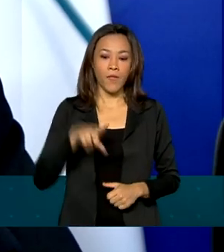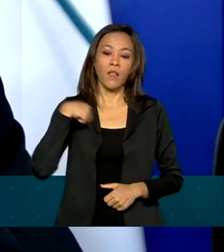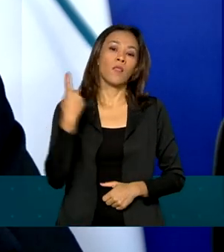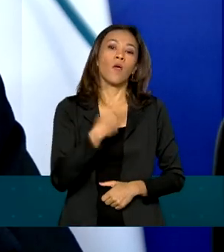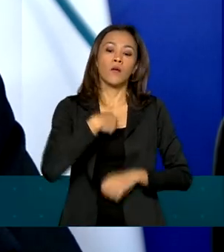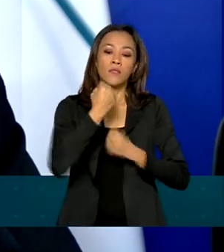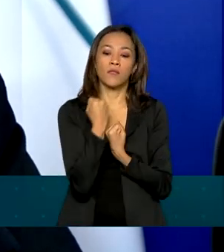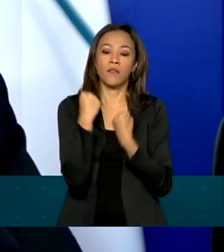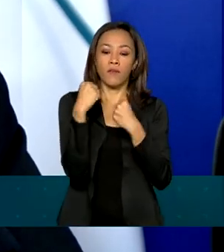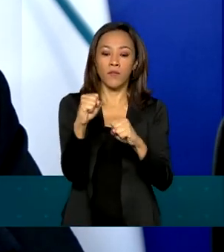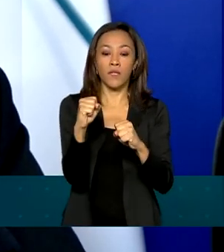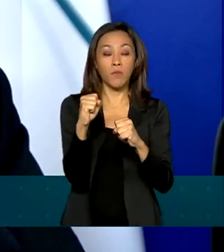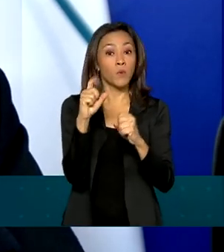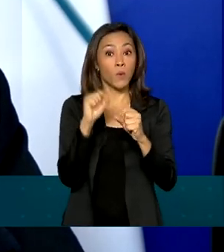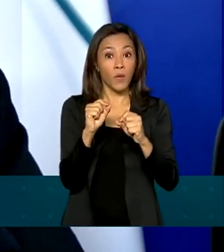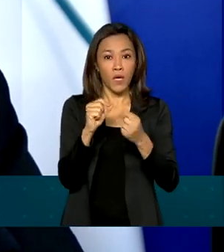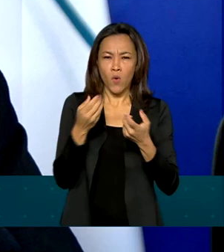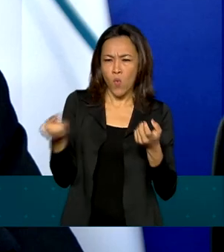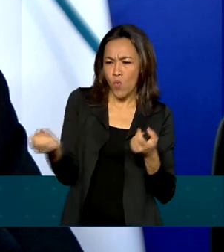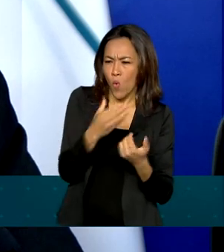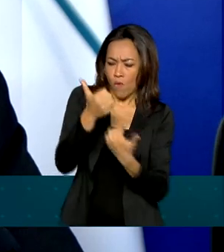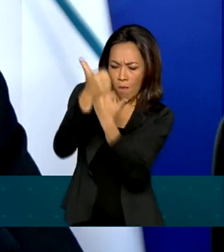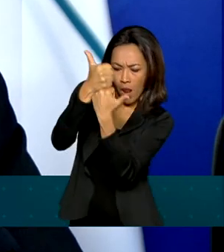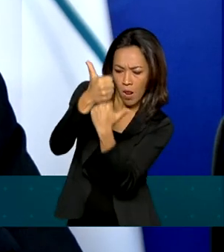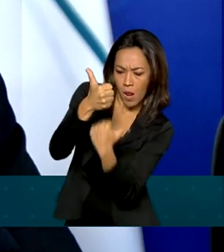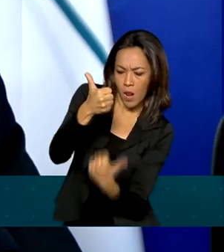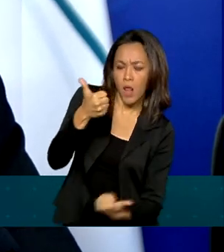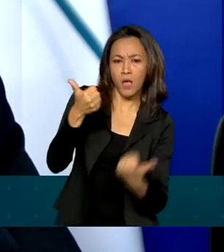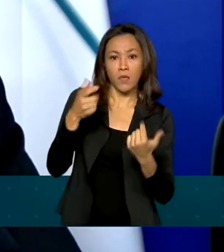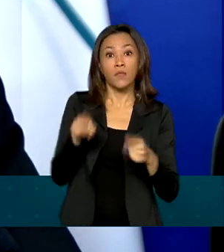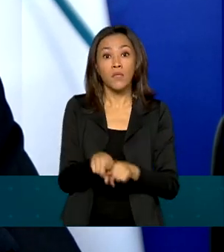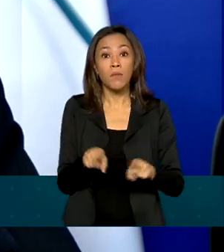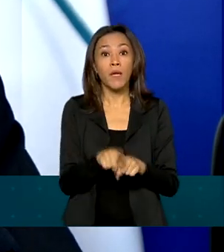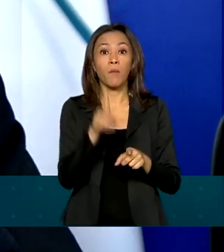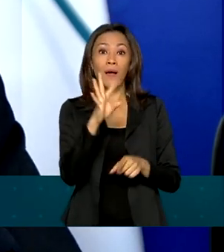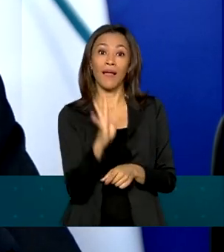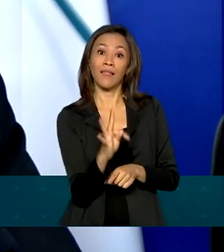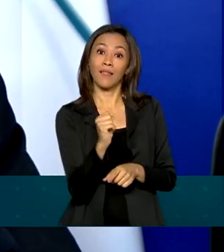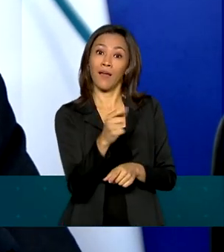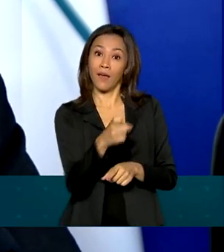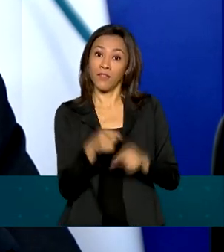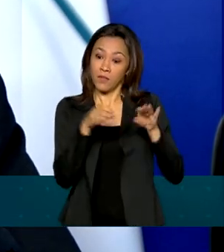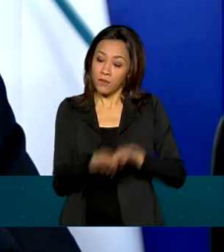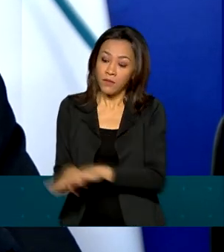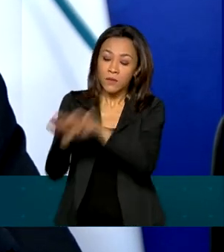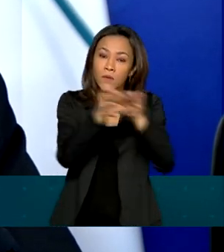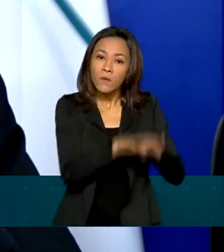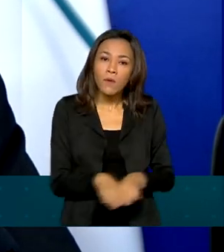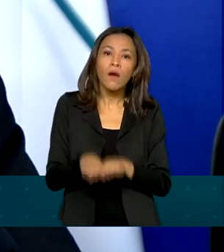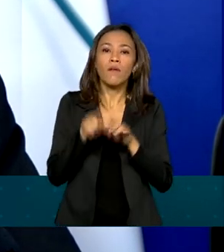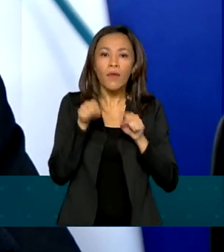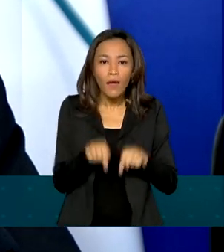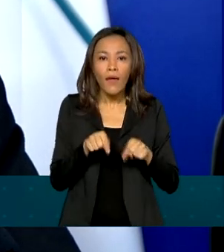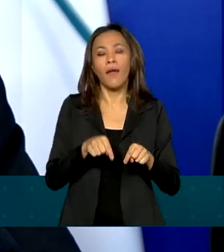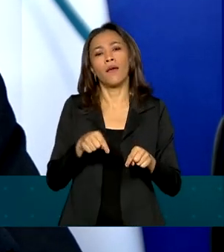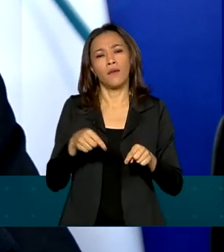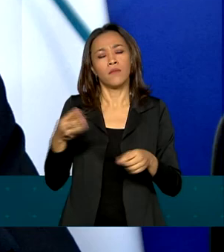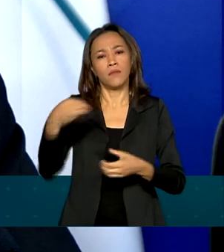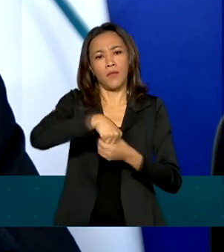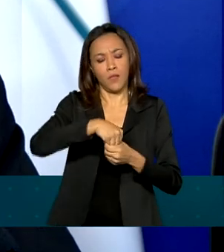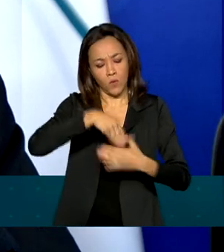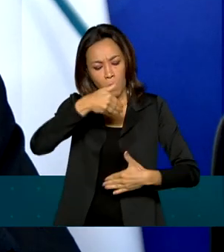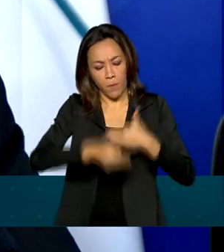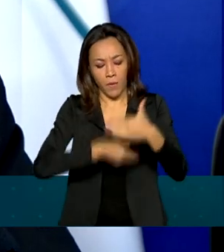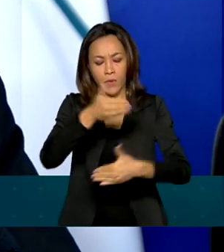modernização do bloco, com a atualização da tarifa externa comum como parte central do processo de recuperação